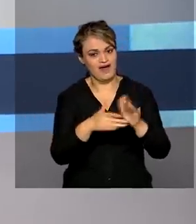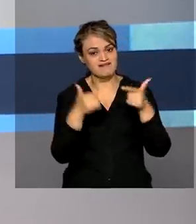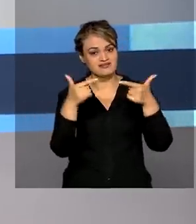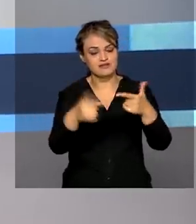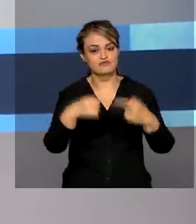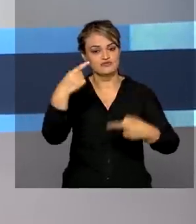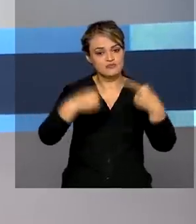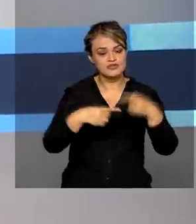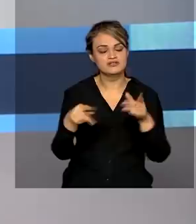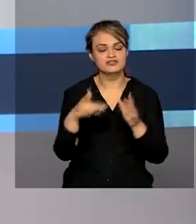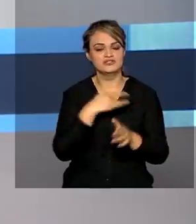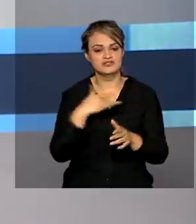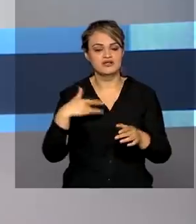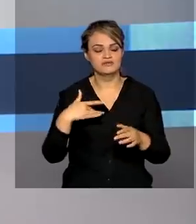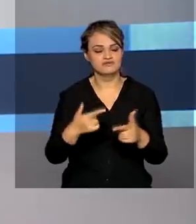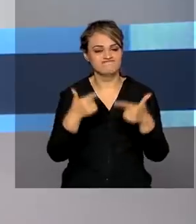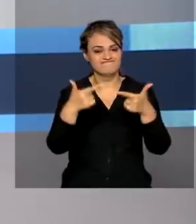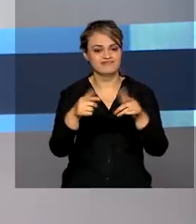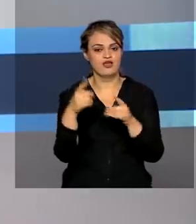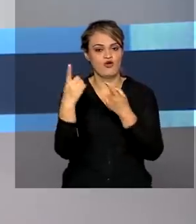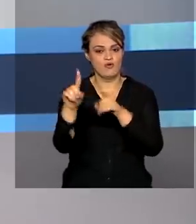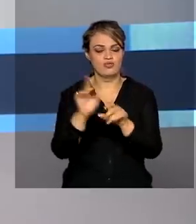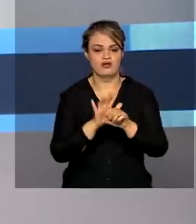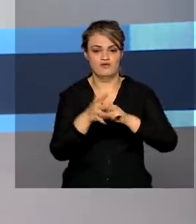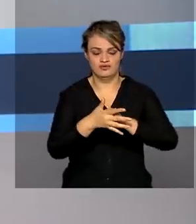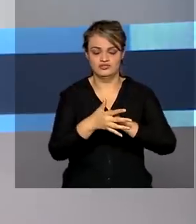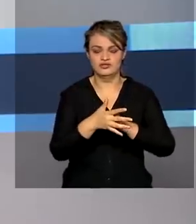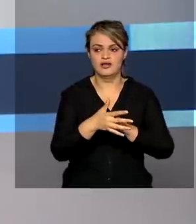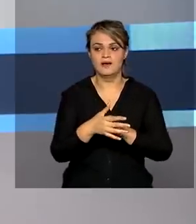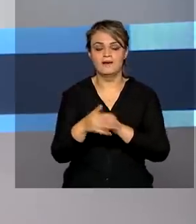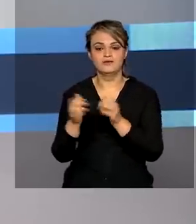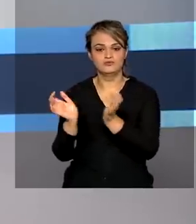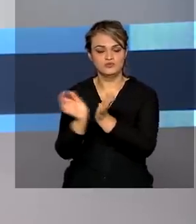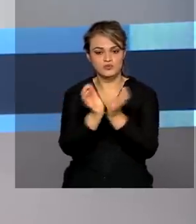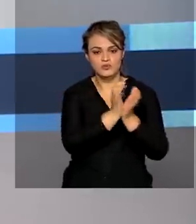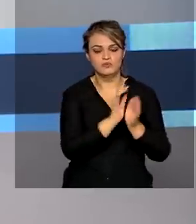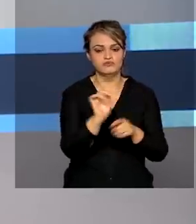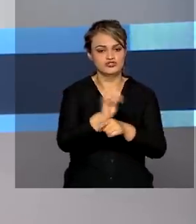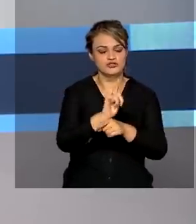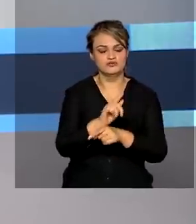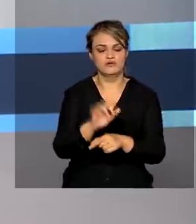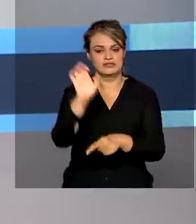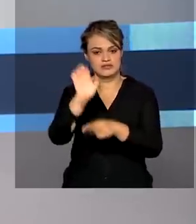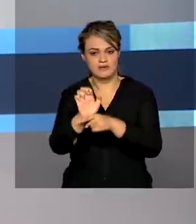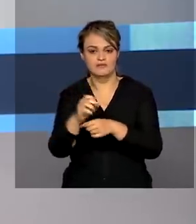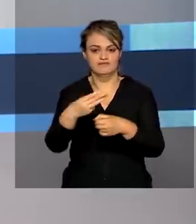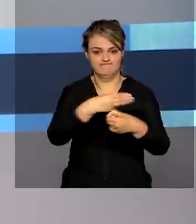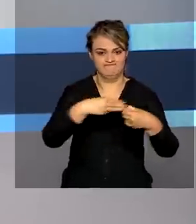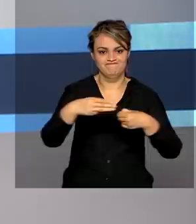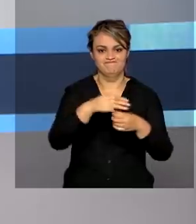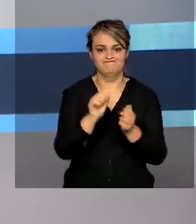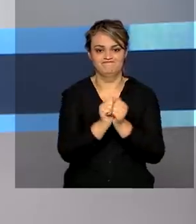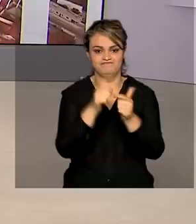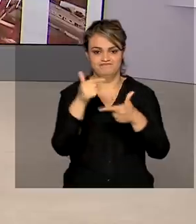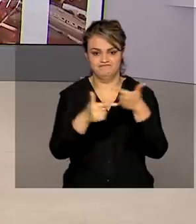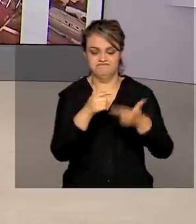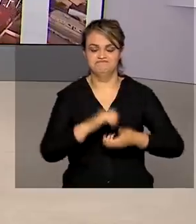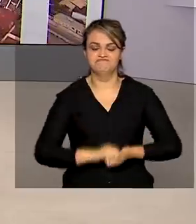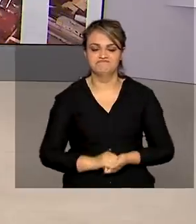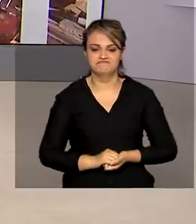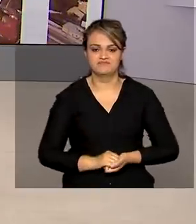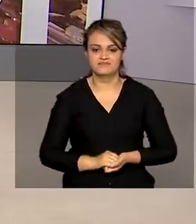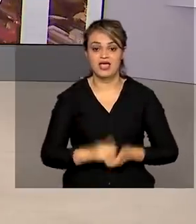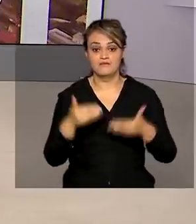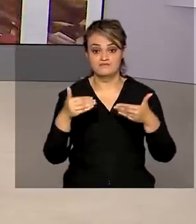políticas de saúde para o enfrentamento da pandemia juntamente com os gestores estaduais e municipais. O